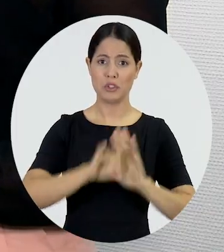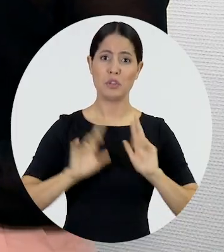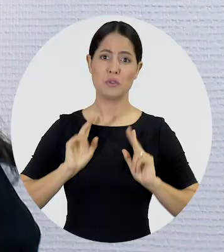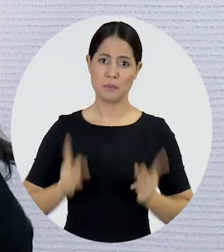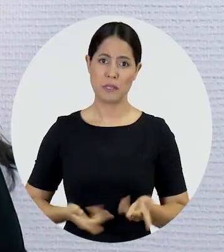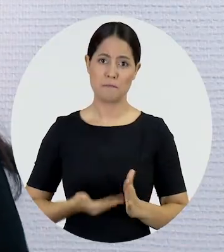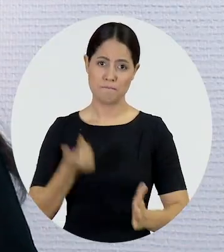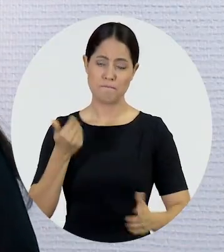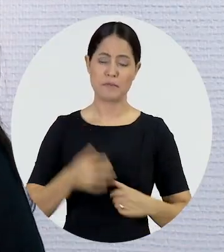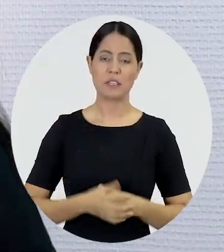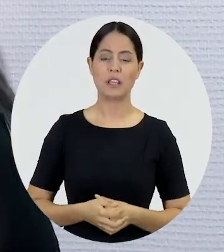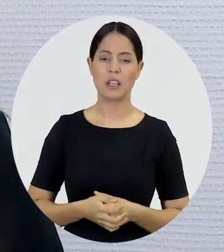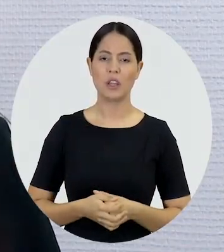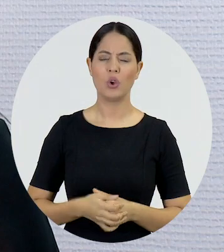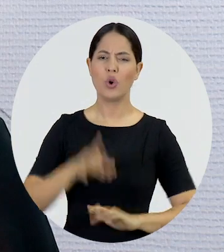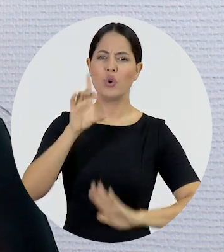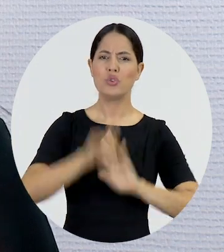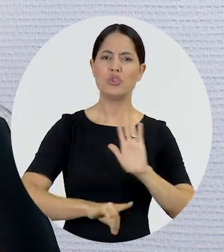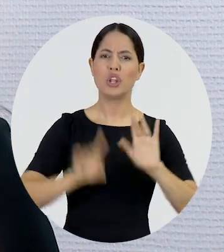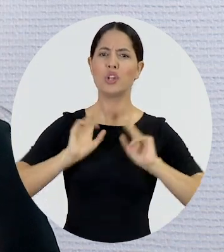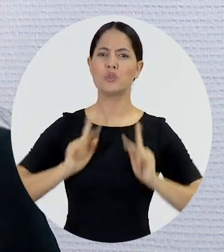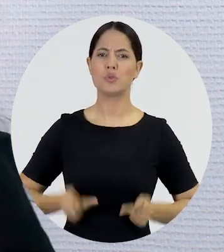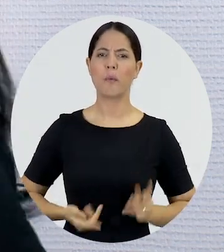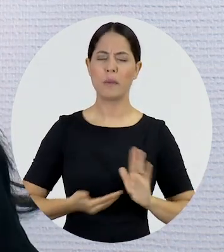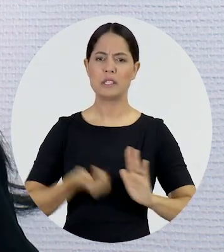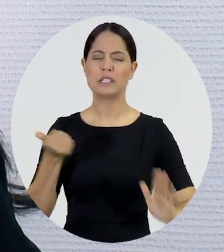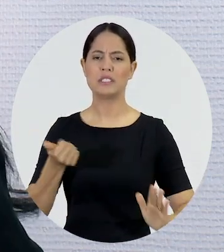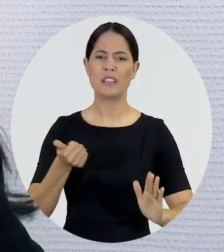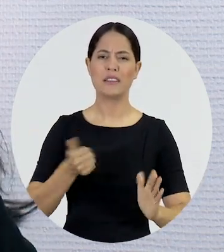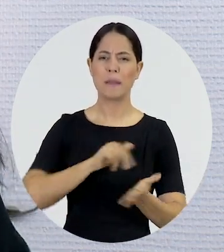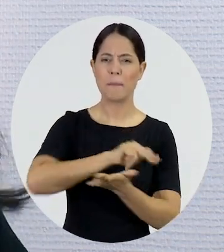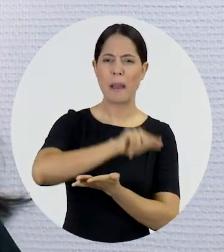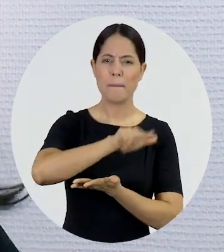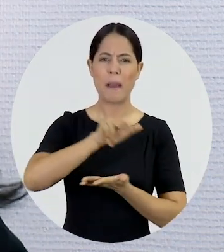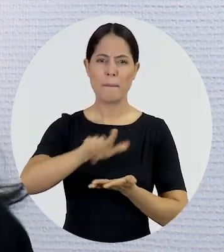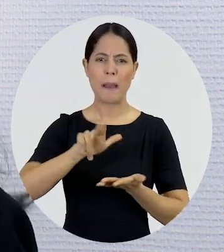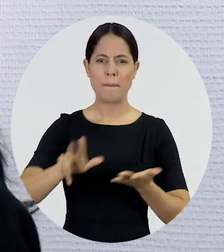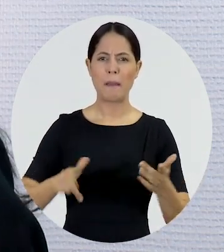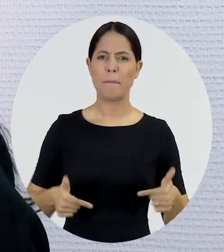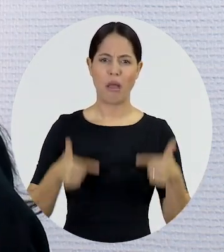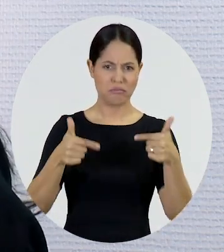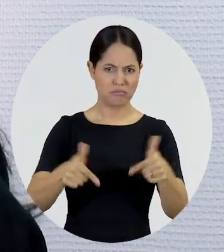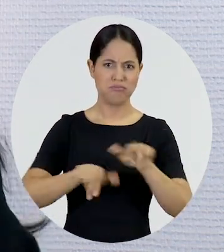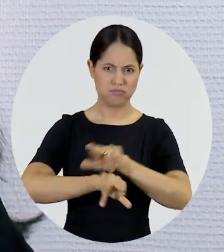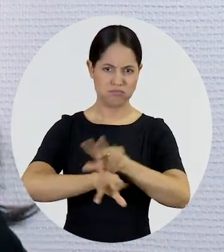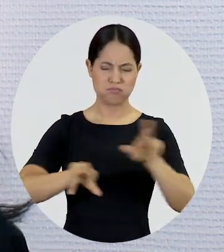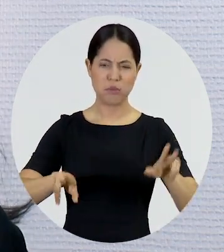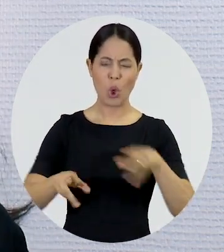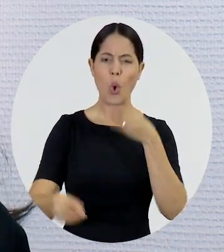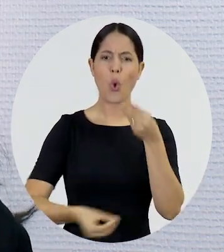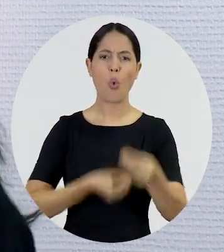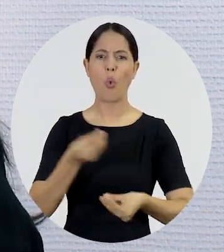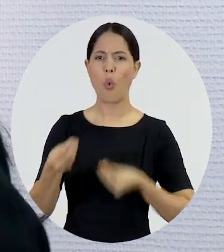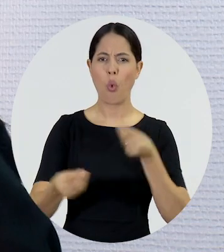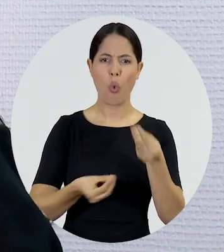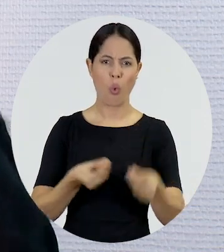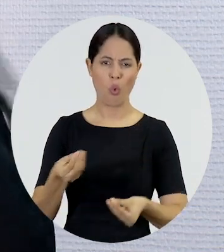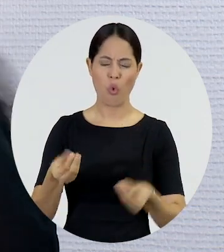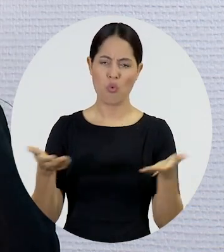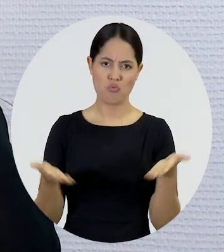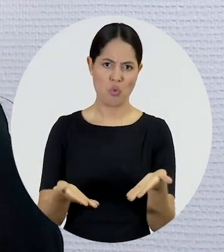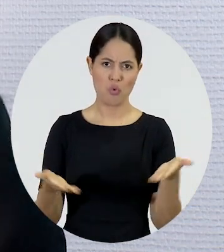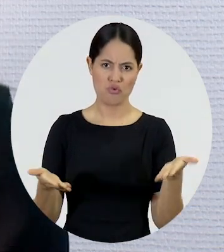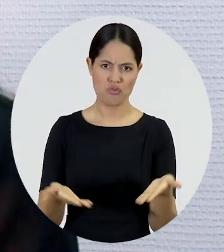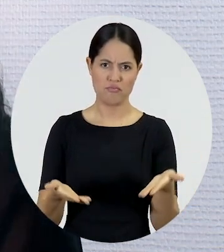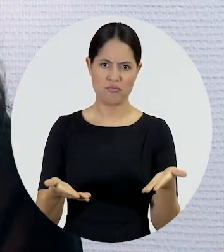passa o país. Doutor Hélio, as violações de direitos humanos podem acontecer das mais variadas formas. Quais maneiras que existem hoje,